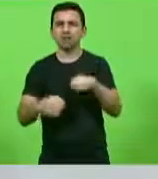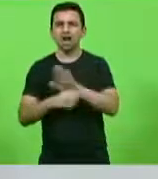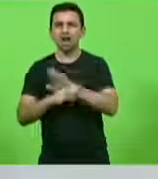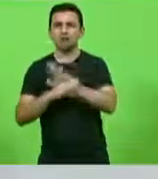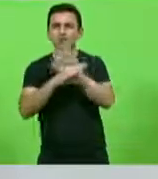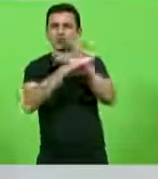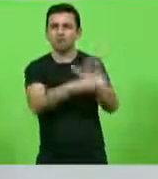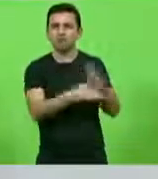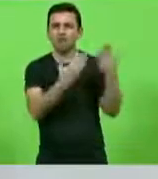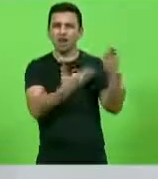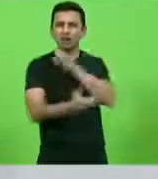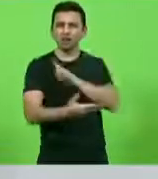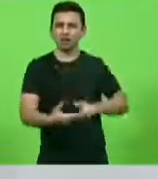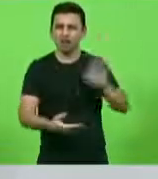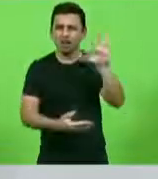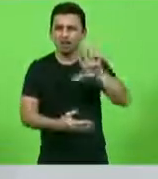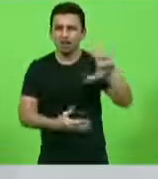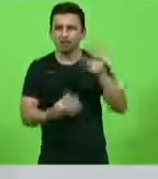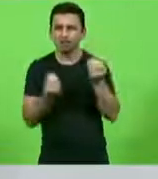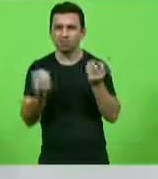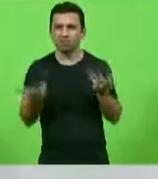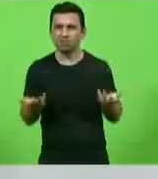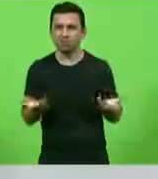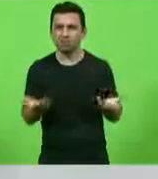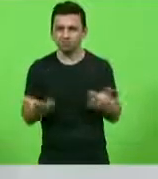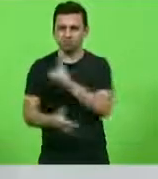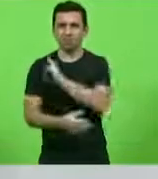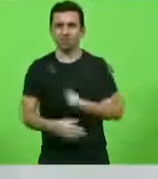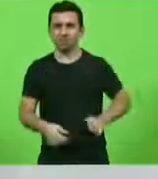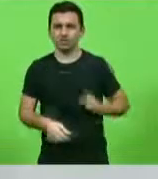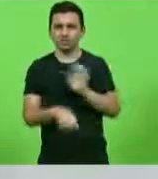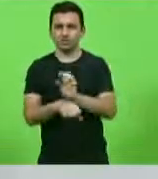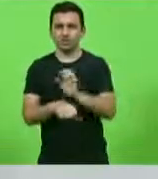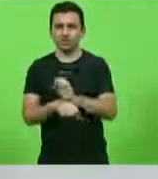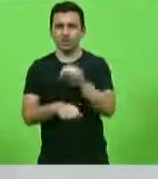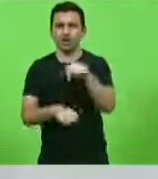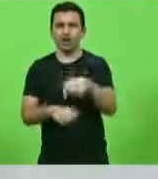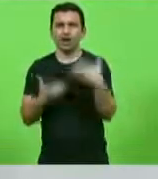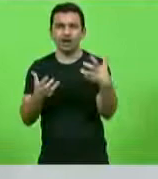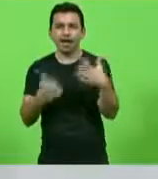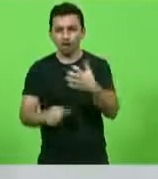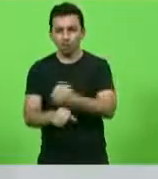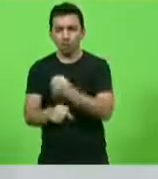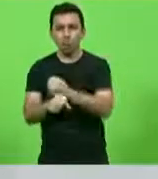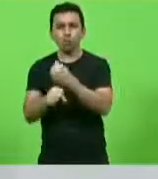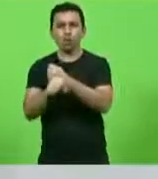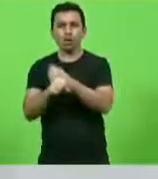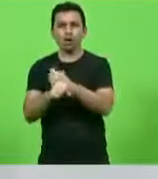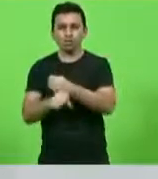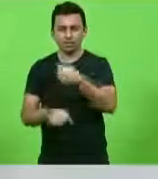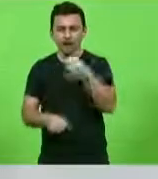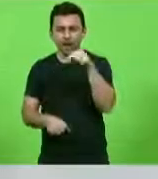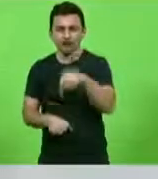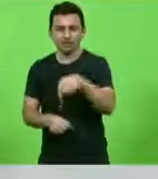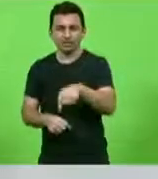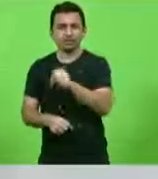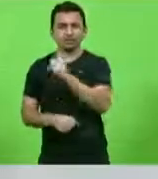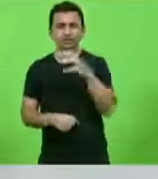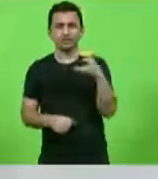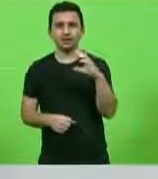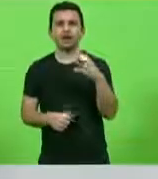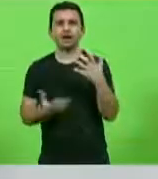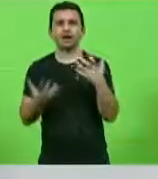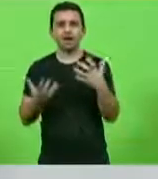financeiramente o governo federal. O governo do Estado, se quiser ver uma obra do governo federal em Santa